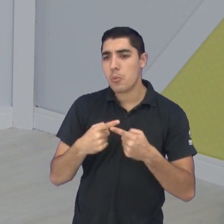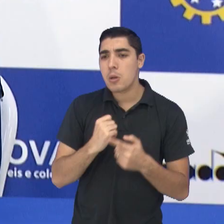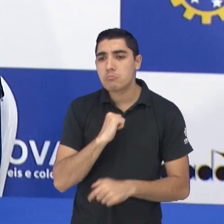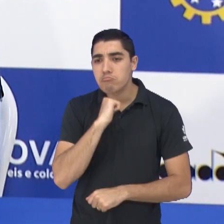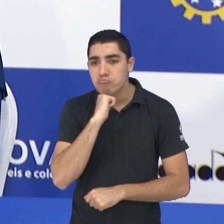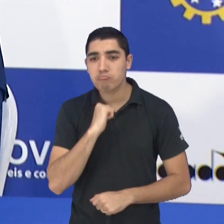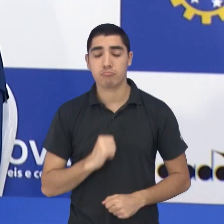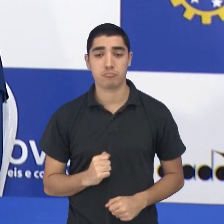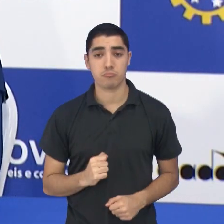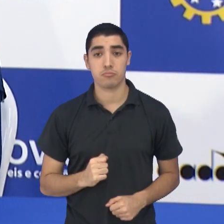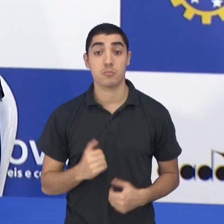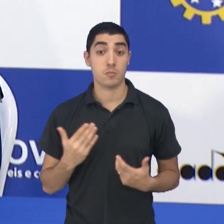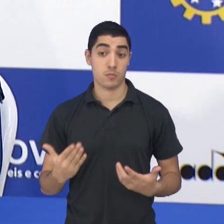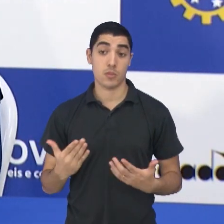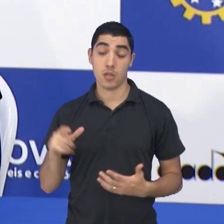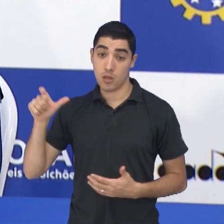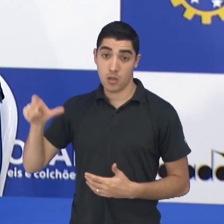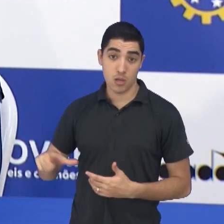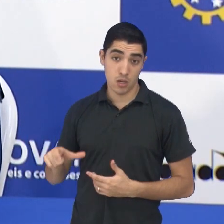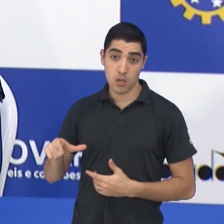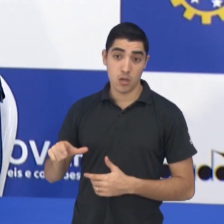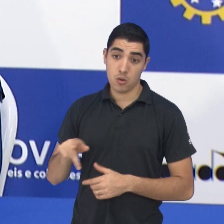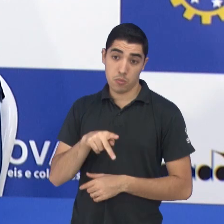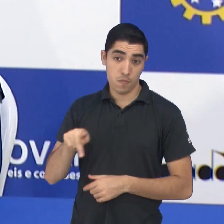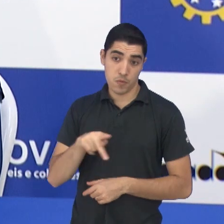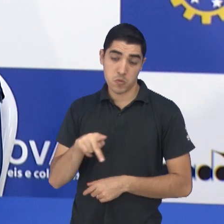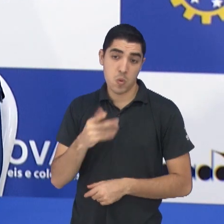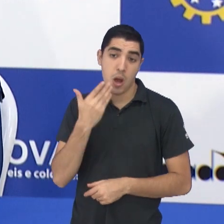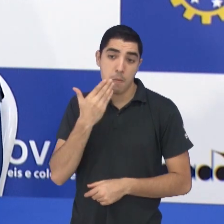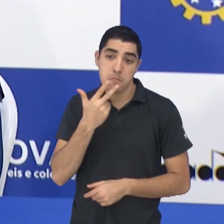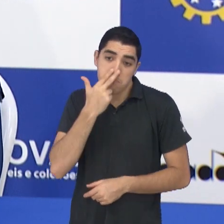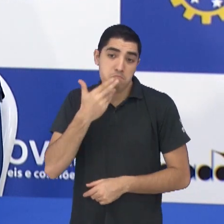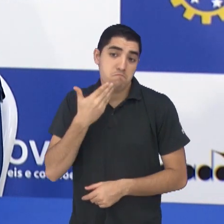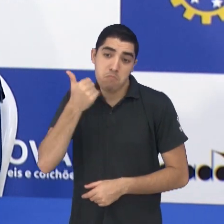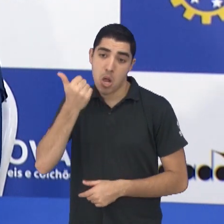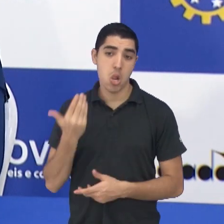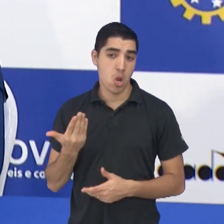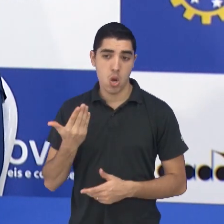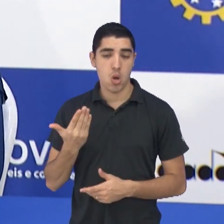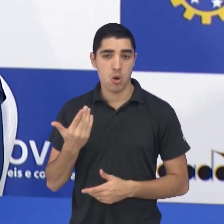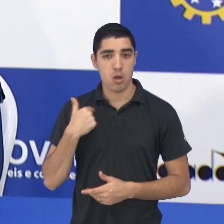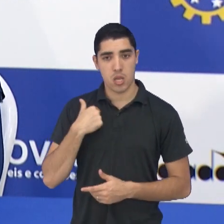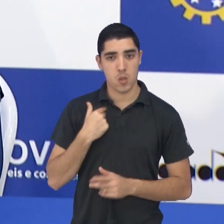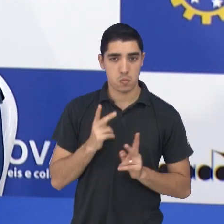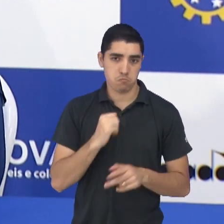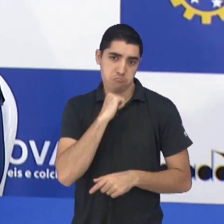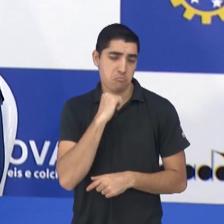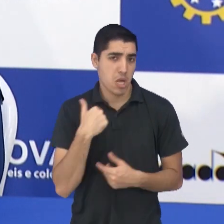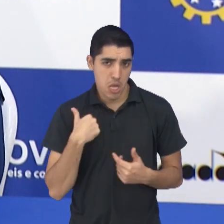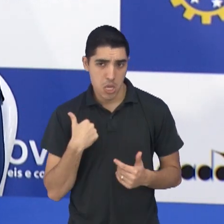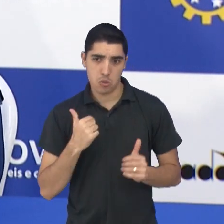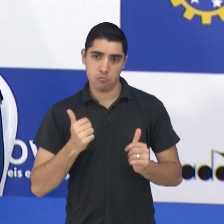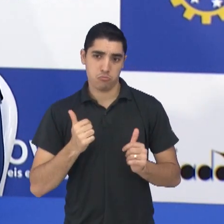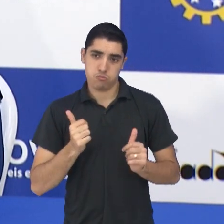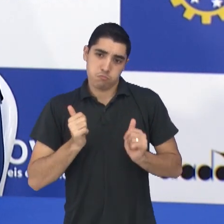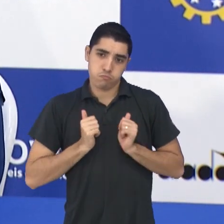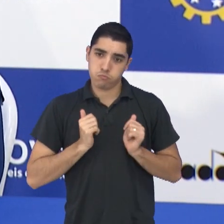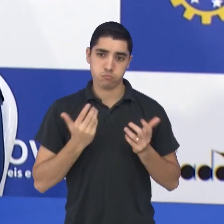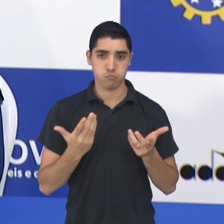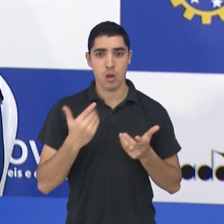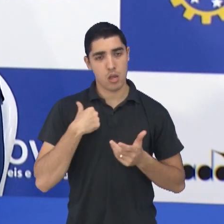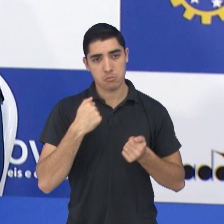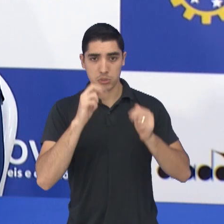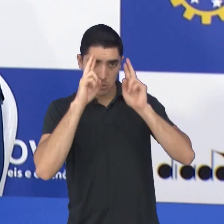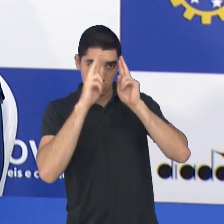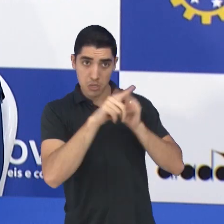Foi uma situação que o Ricardo achou que era a melhor maneira de começar o jogo. Eu, como atleta, a minha única decisão é